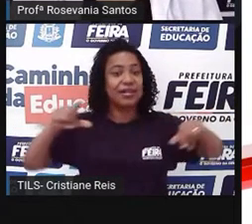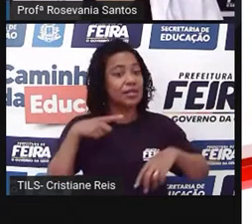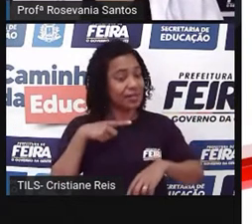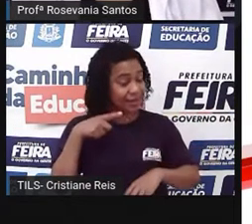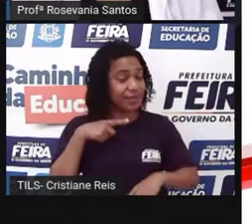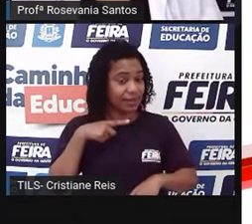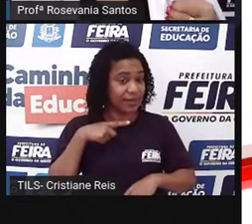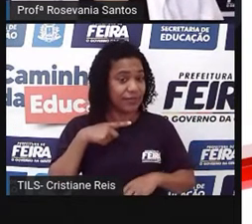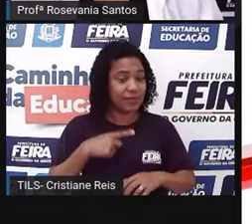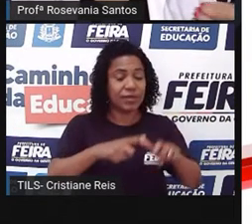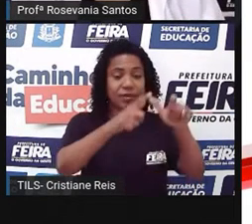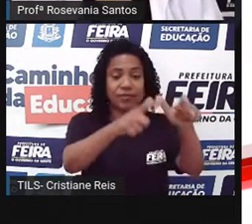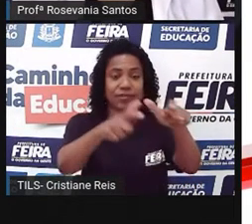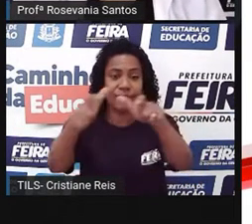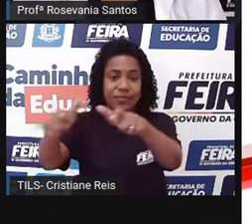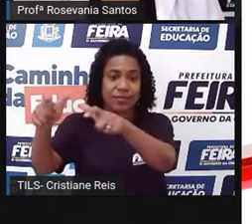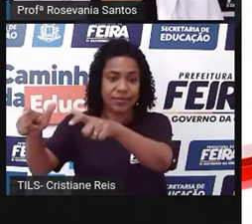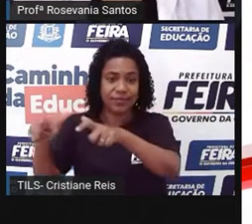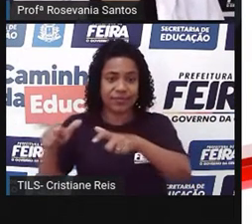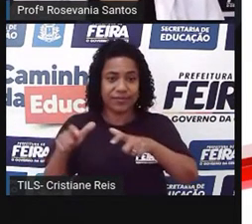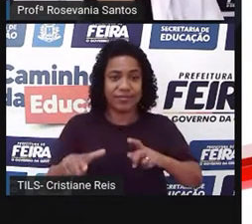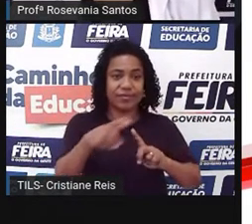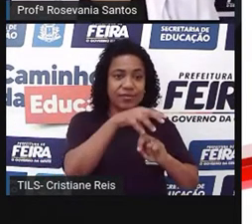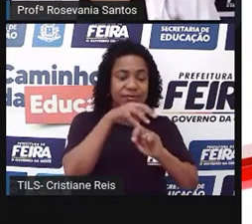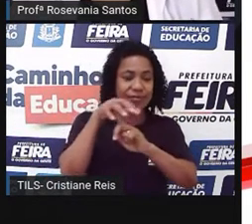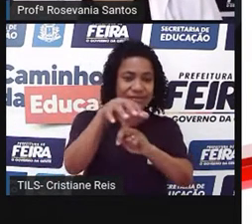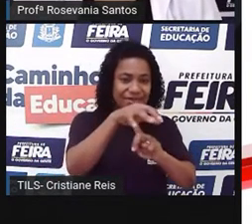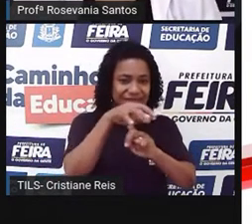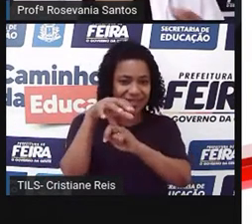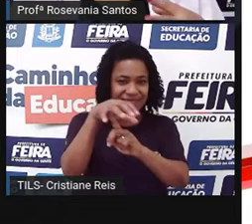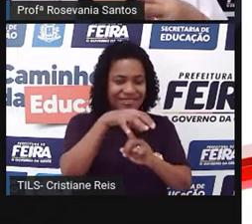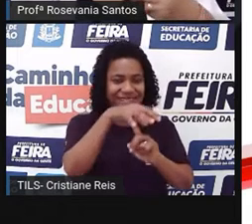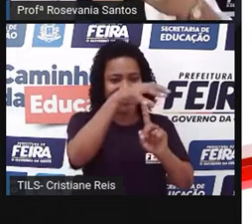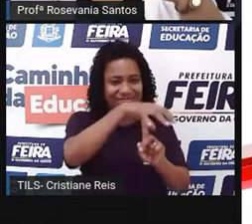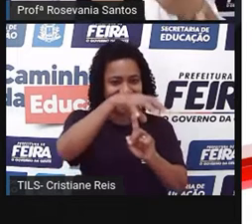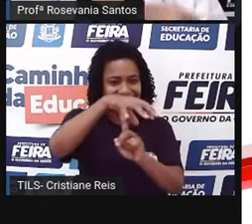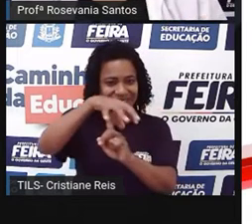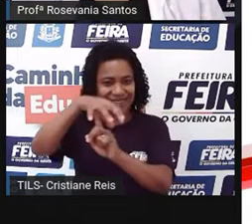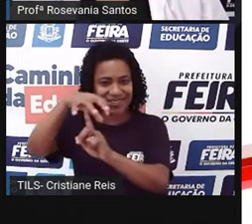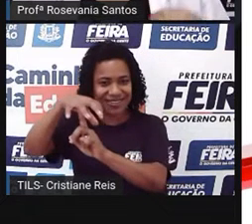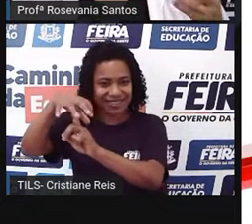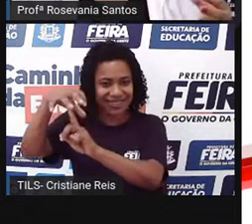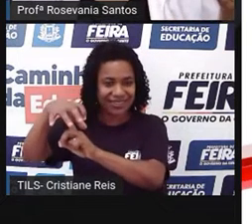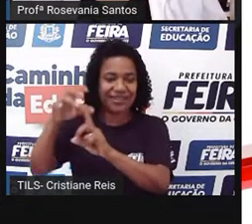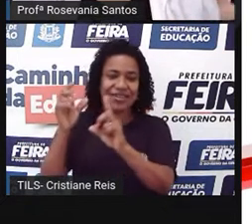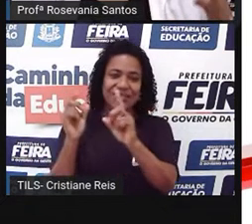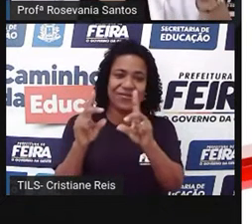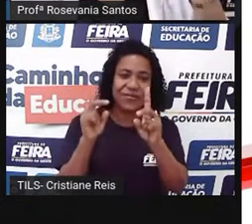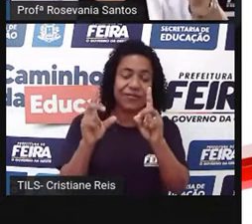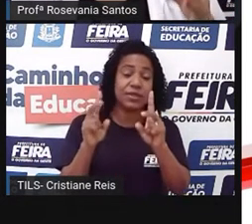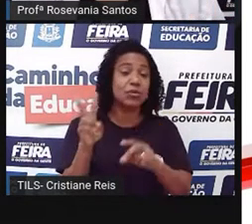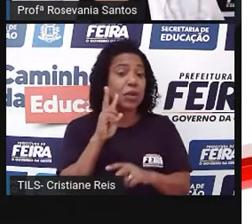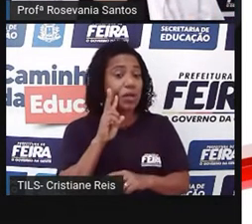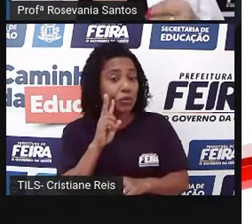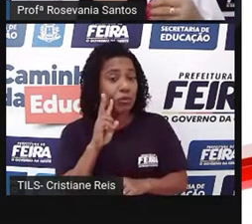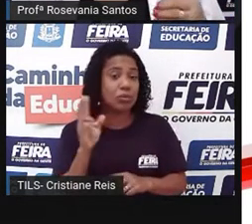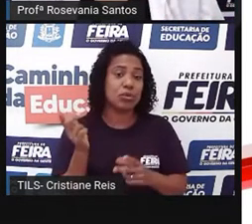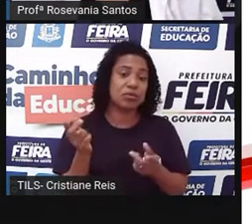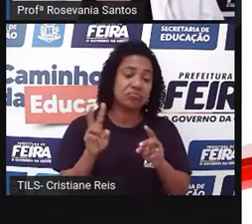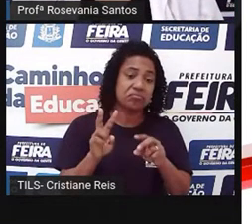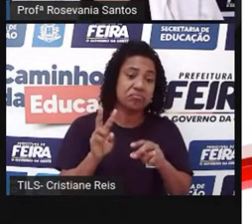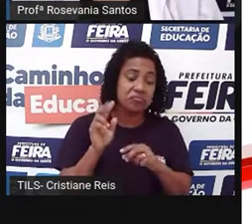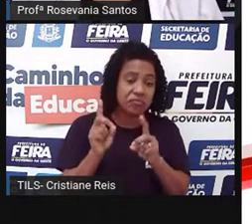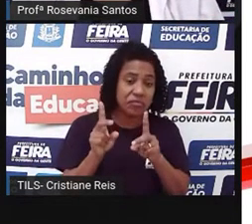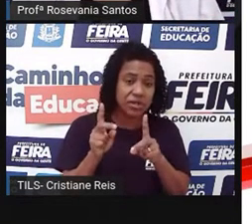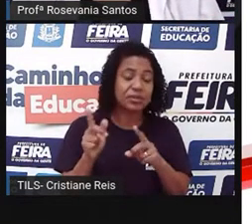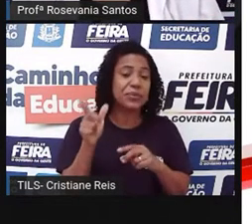cantinho, por mais que a feira siga aquela mesma ideia, né, de vender legumes e tal, a gente vai perceber que tem as